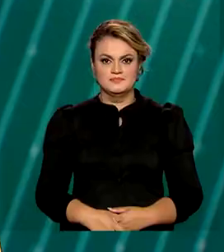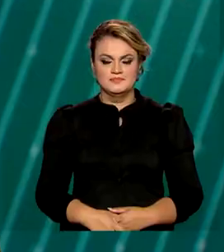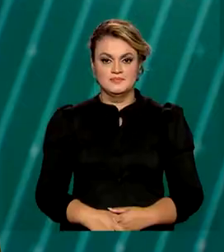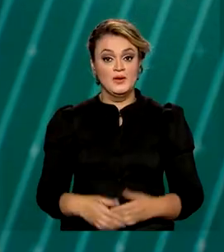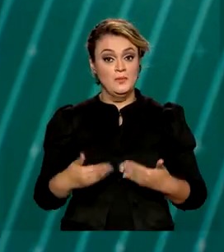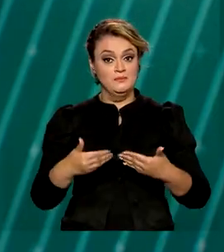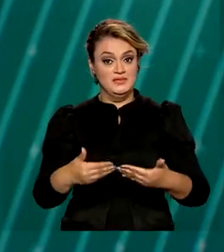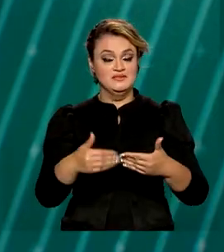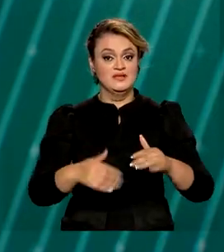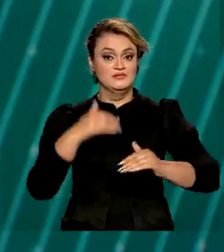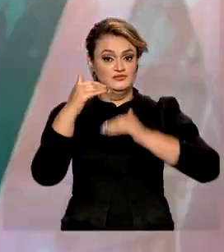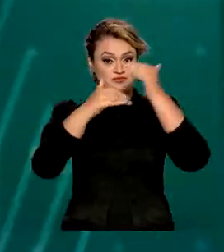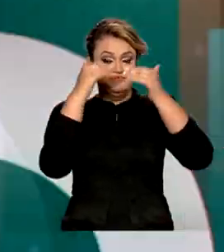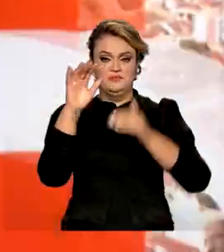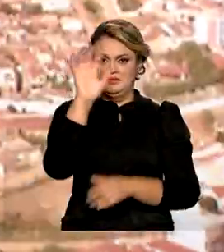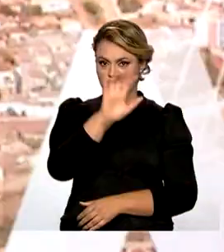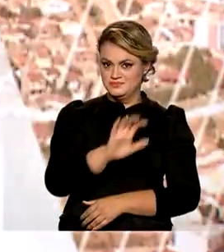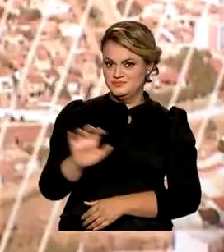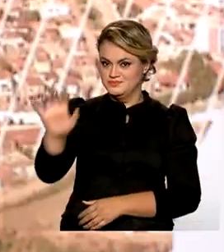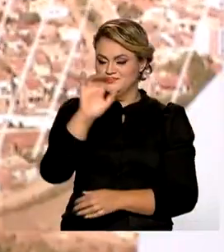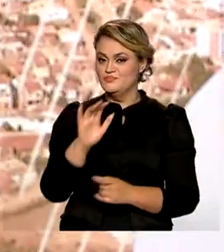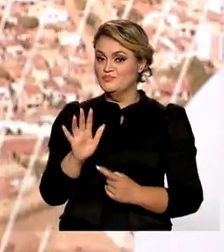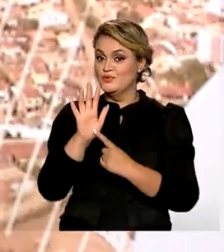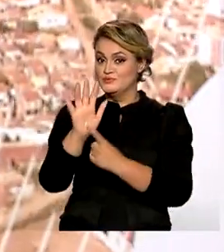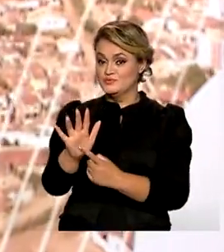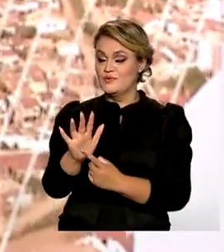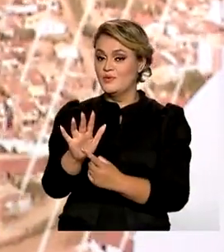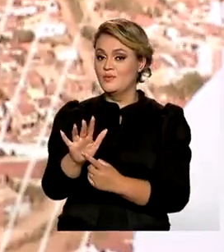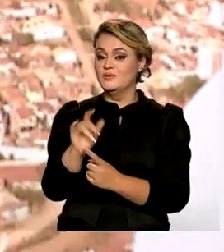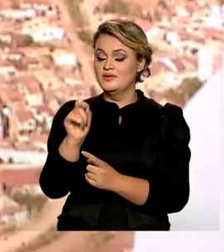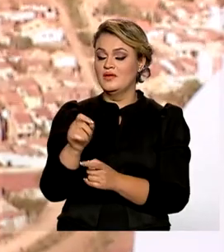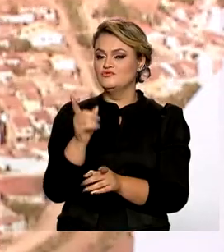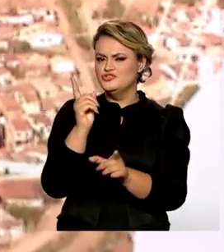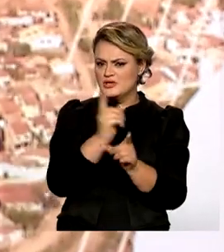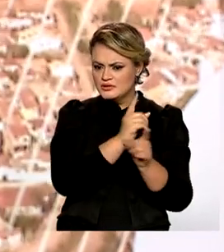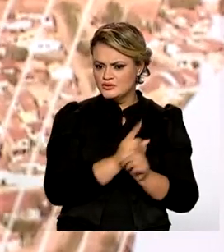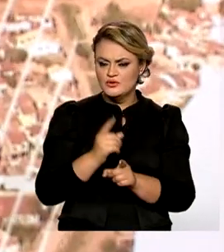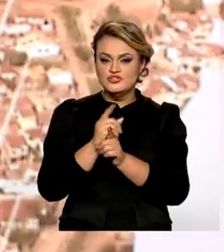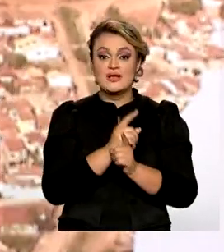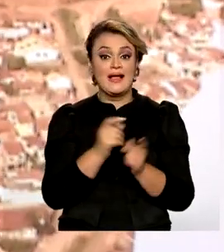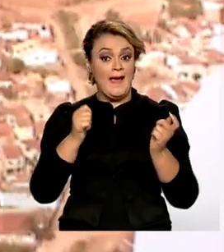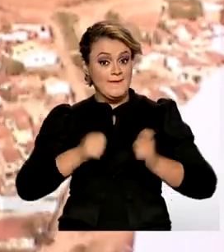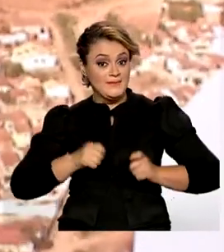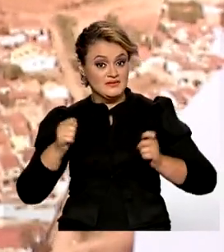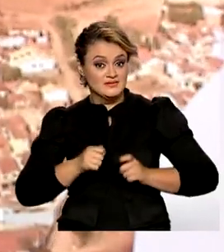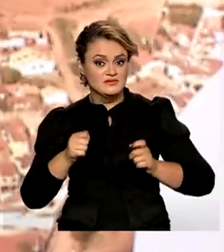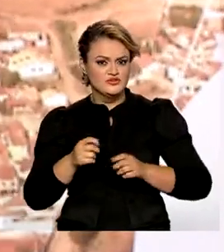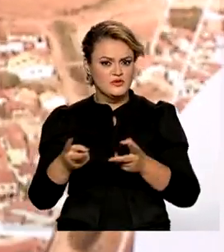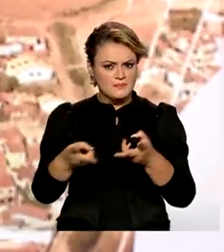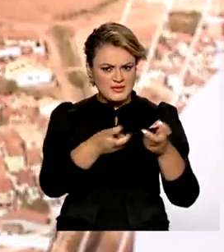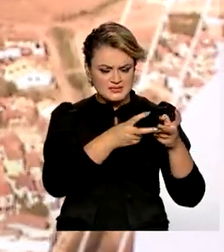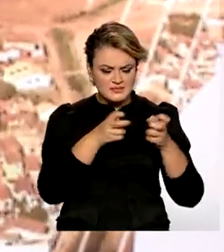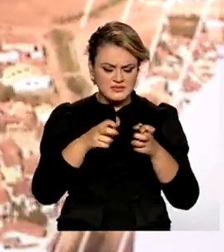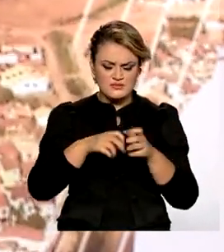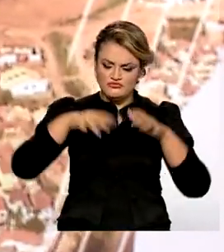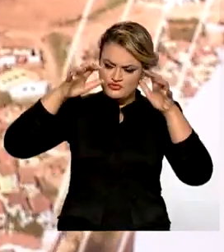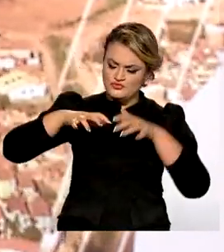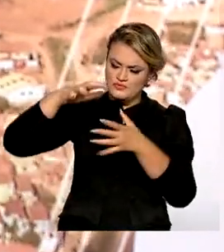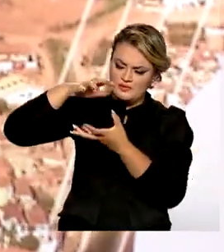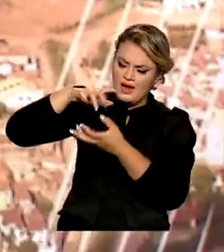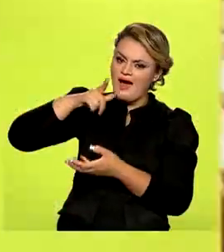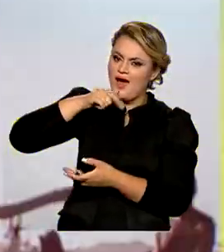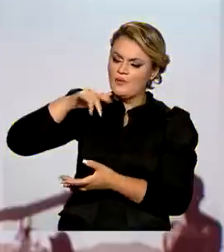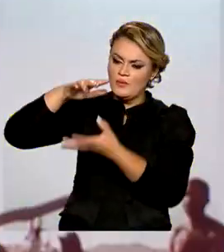O Ministério do Desenvolvimento Regional apresentou o diagnóstico sobre a captação e a drenagem das